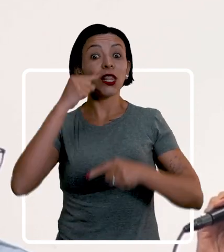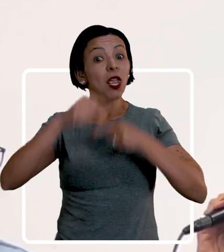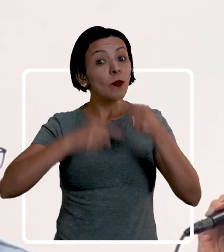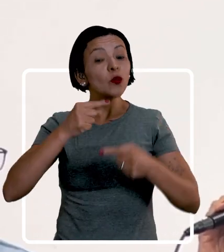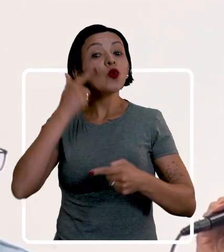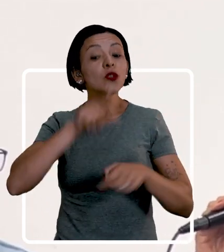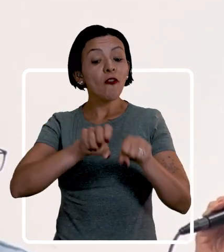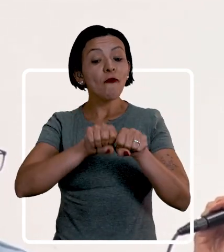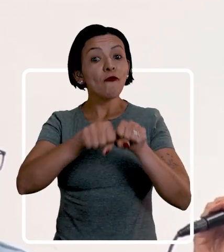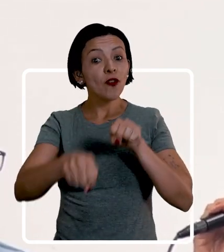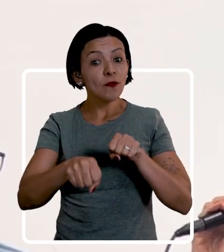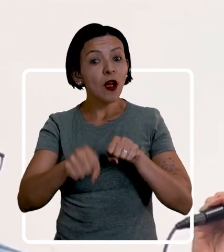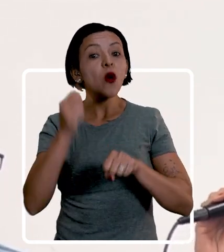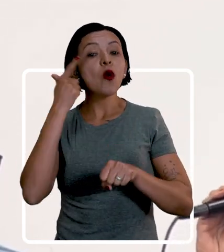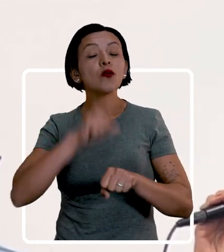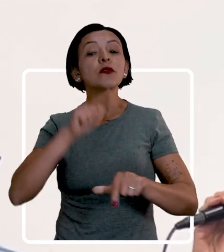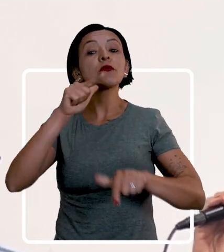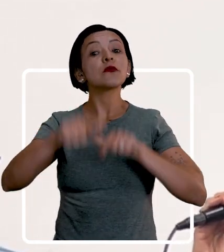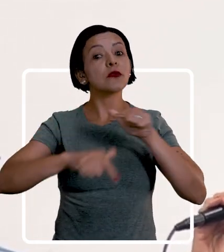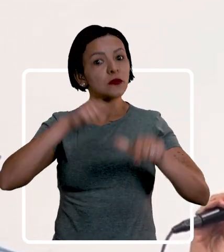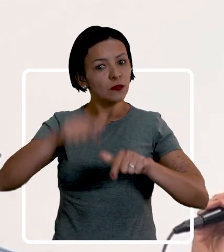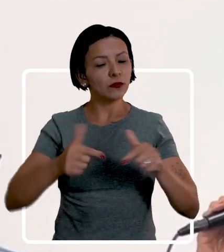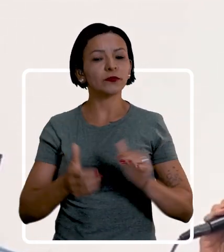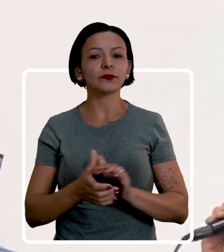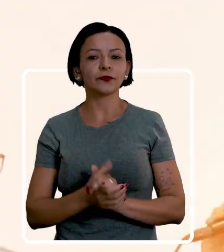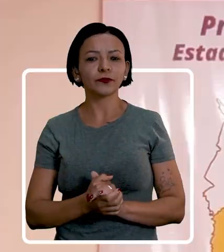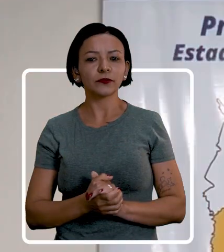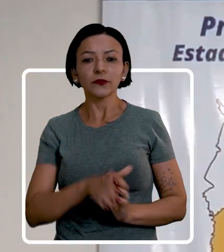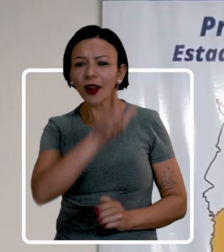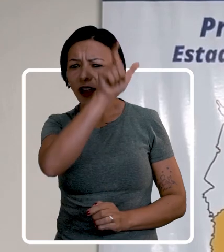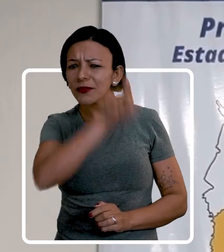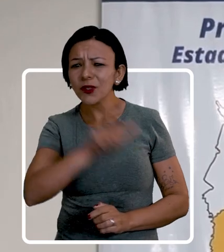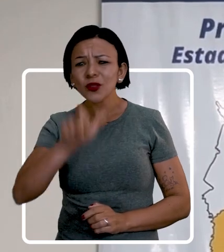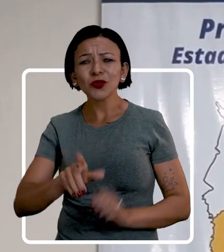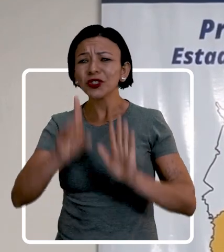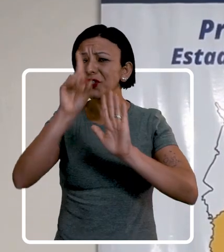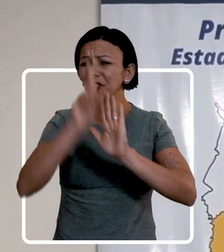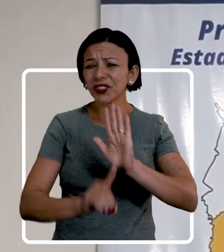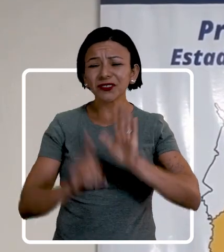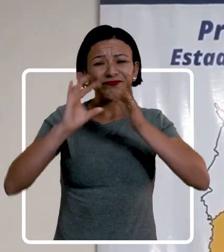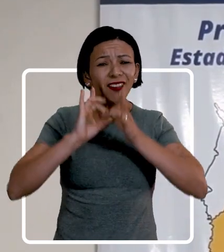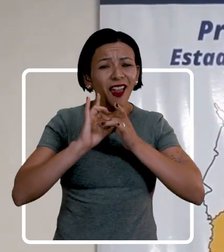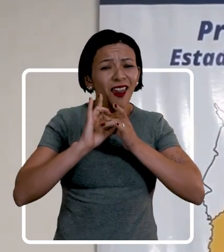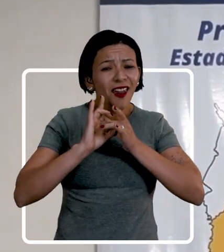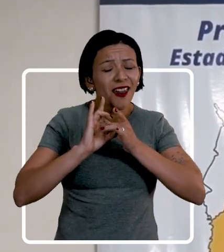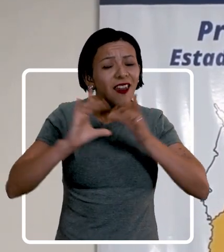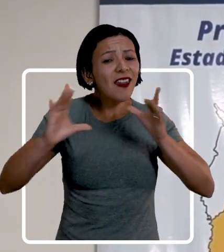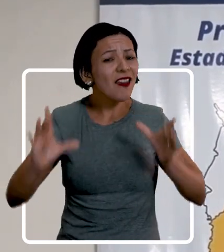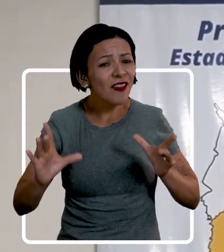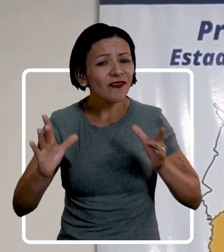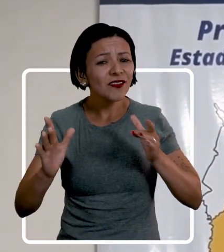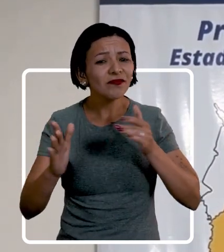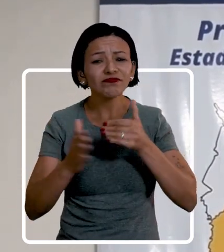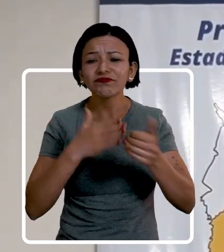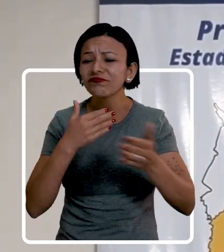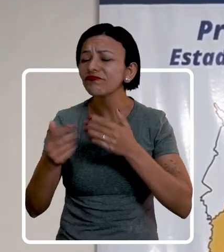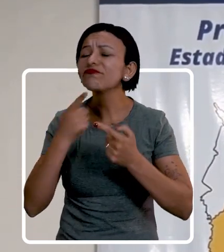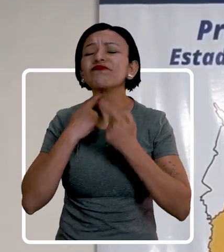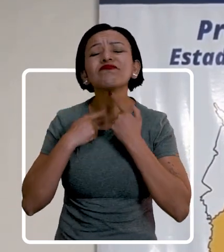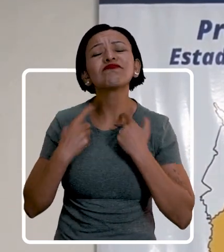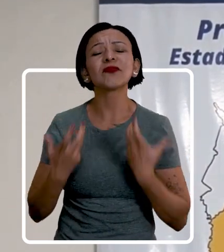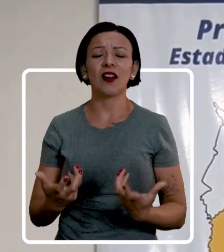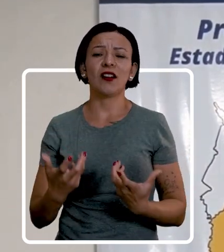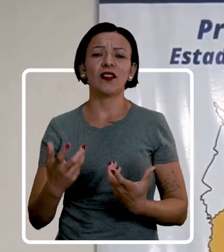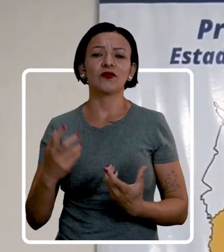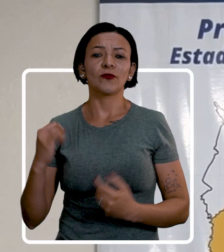depois que eu tivesse uma formação e emprego. As pessoas têm o direito de ser o que ela é, né? O que ela